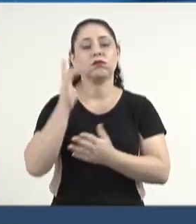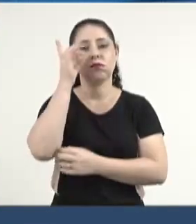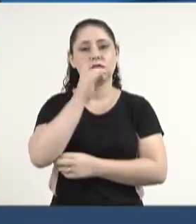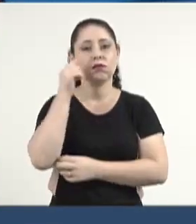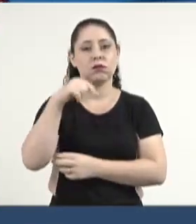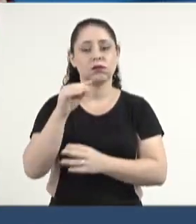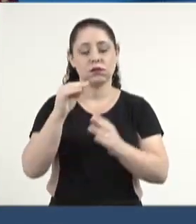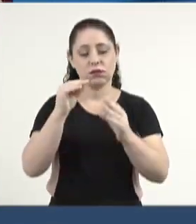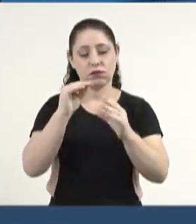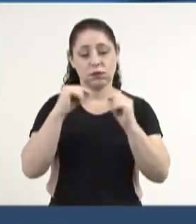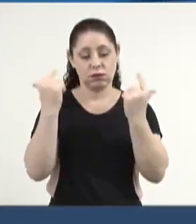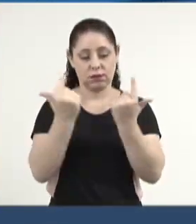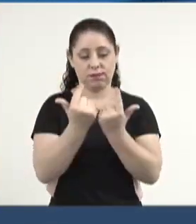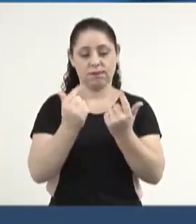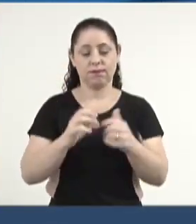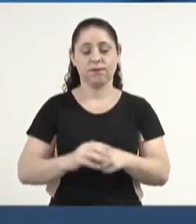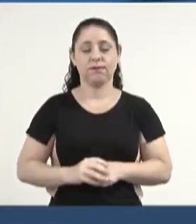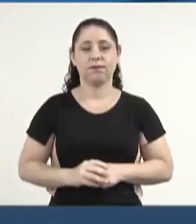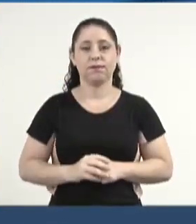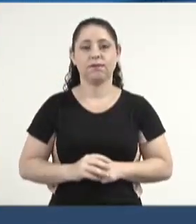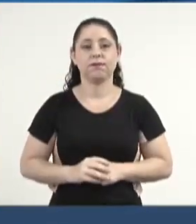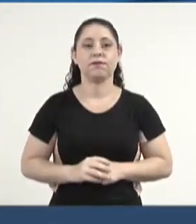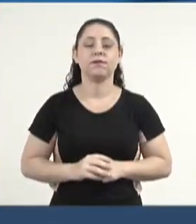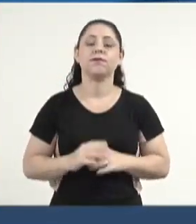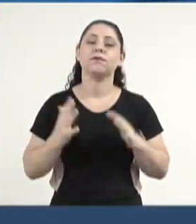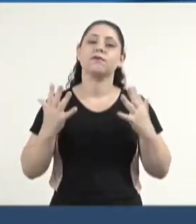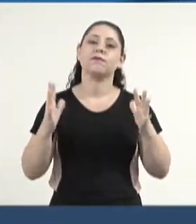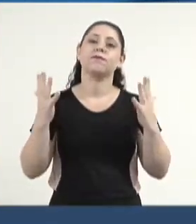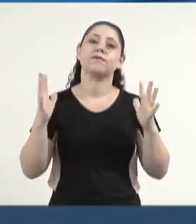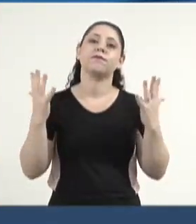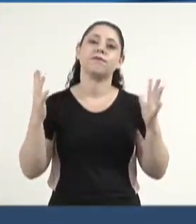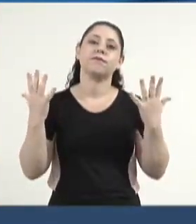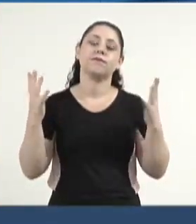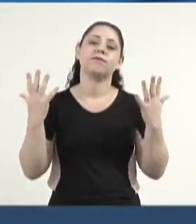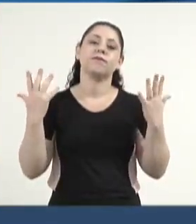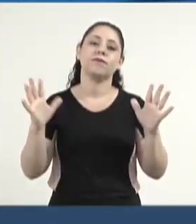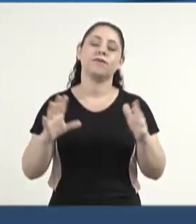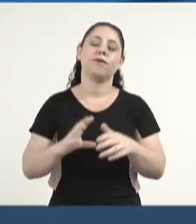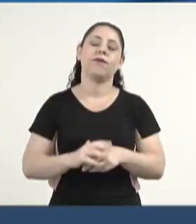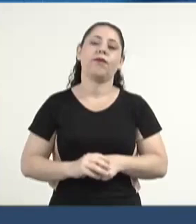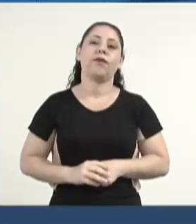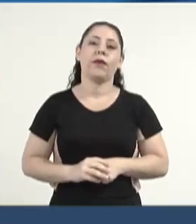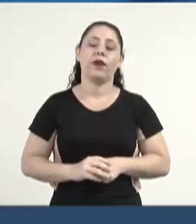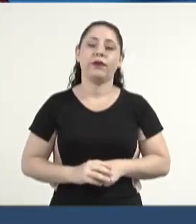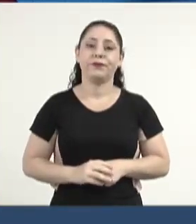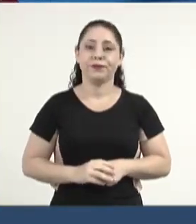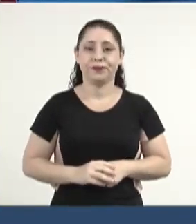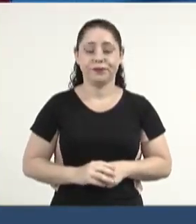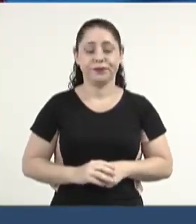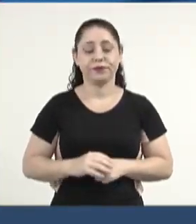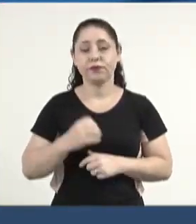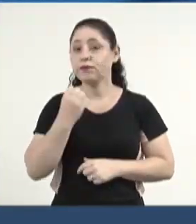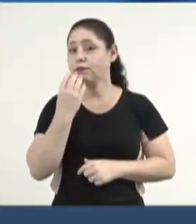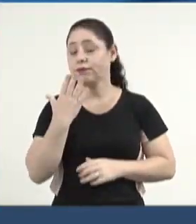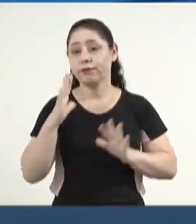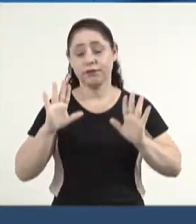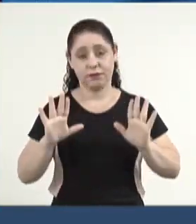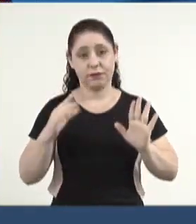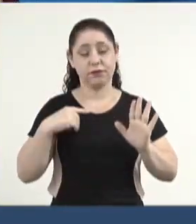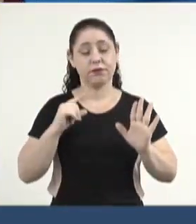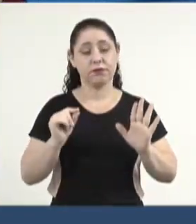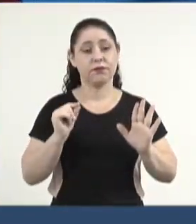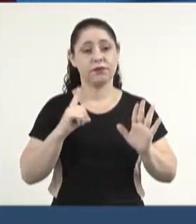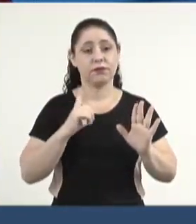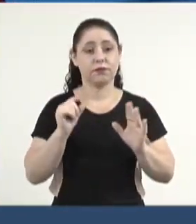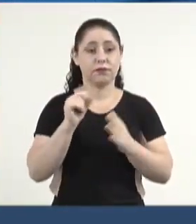aqui nessa Casa de Leis. Dito isso, eu faço aqui